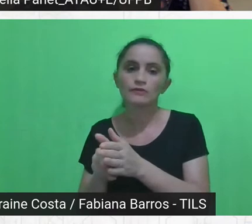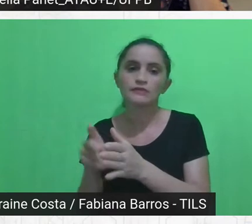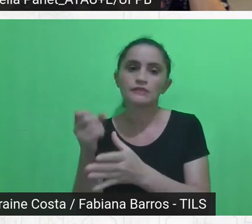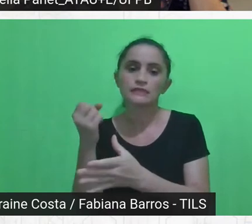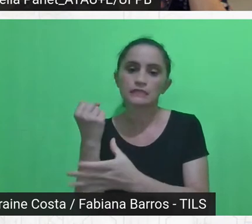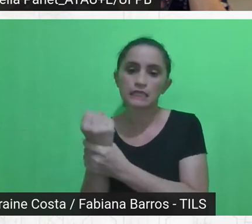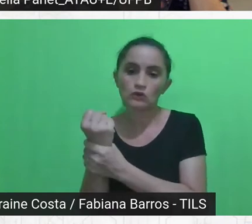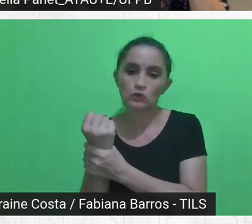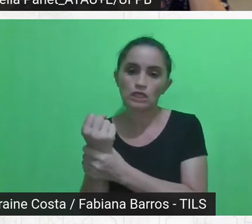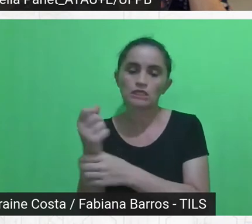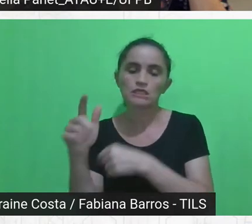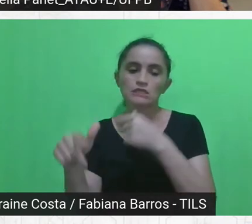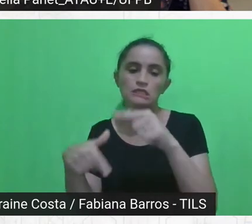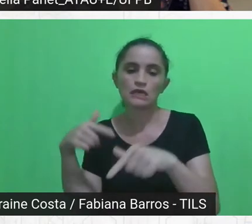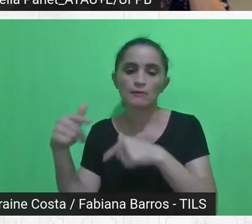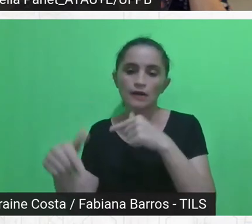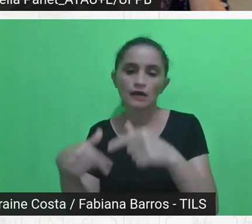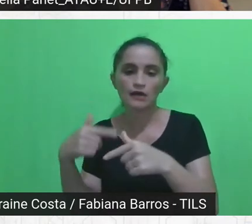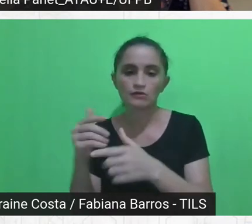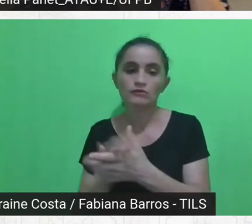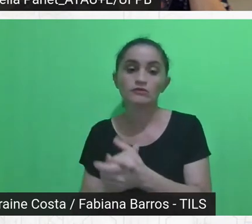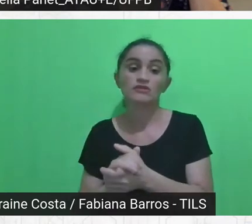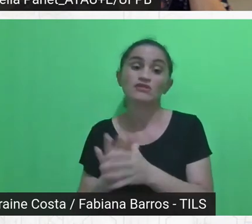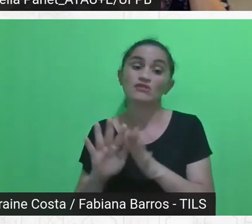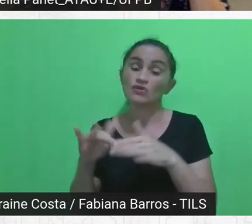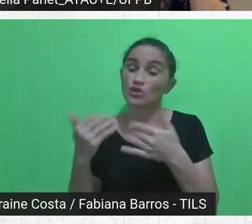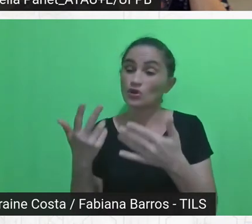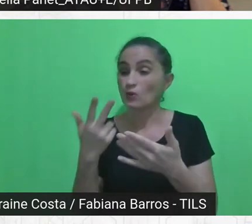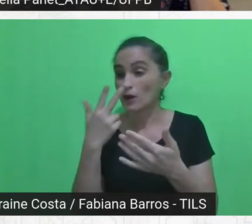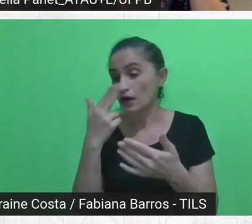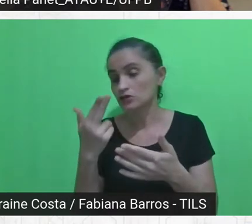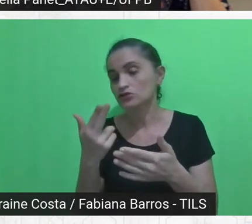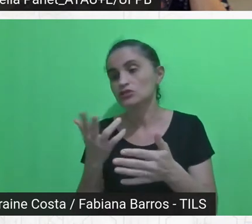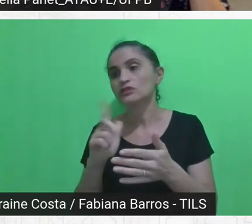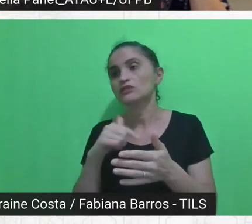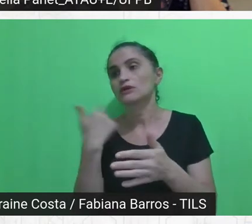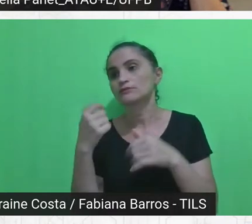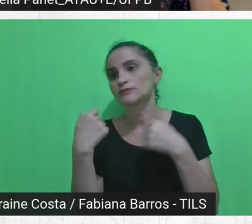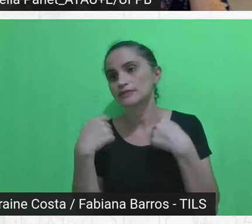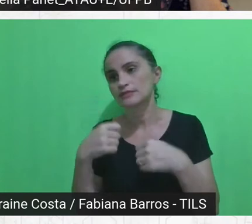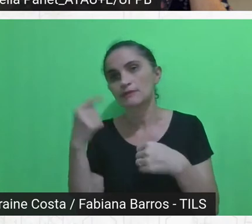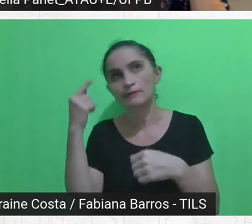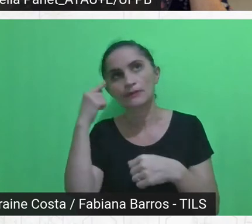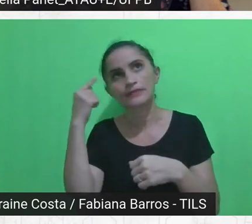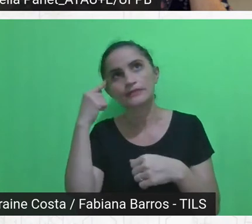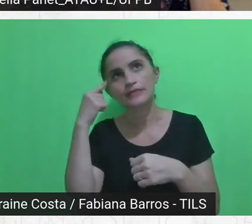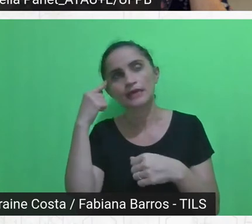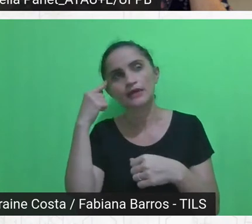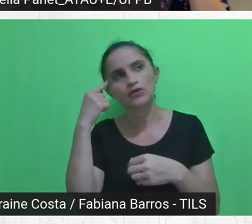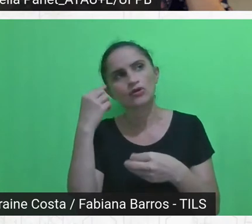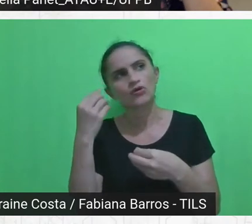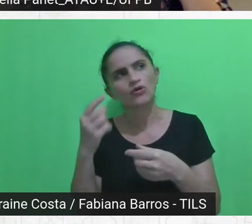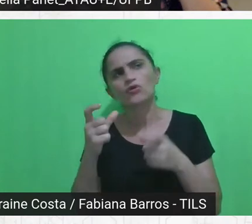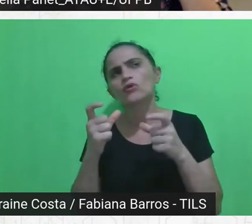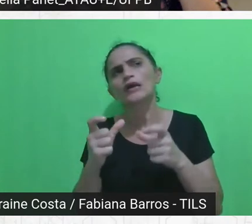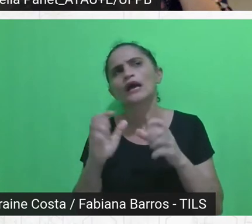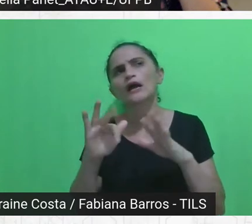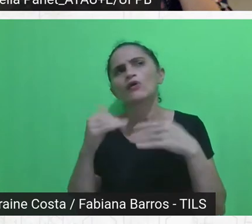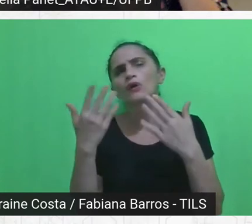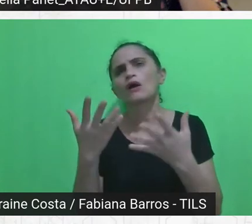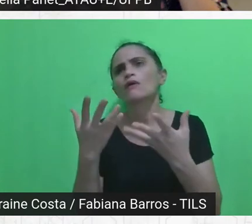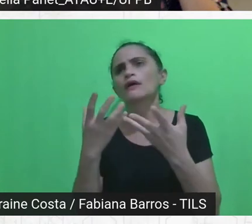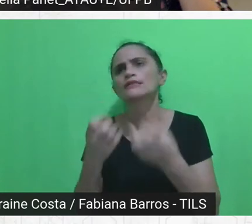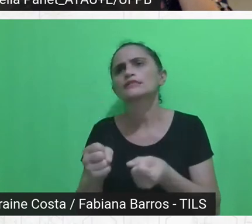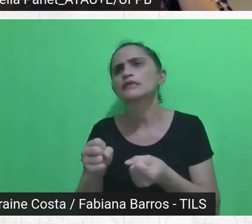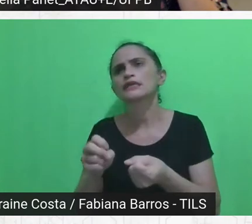Enfim, eu acho que esse é um outro ponto para a gente ver onde é que reconhece. Porque aqui, o eu já falei, a residência,